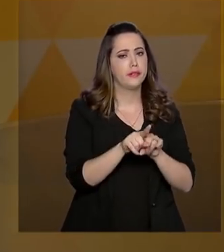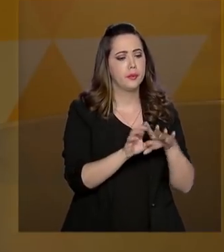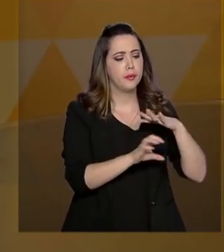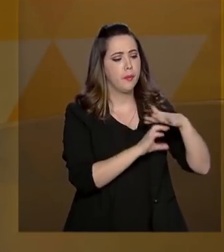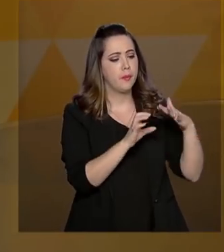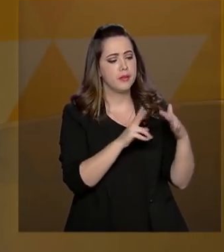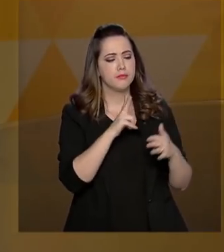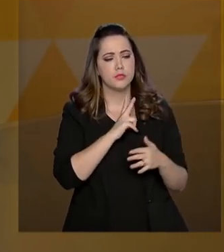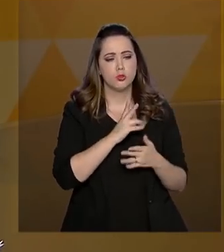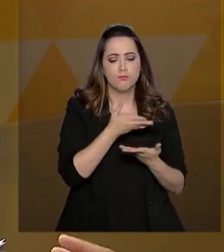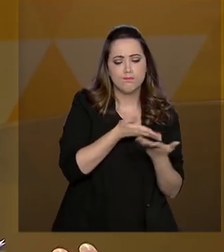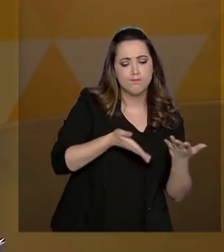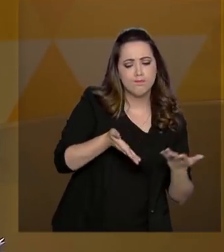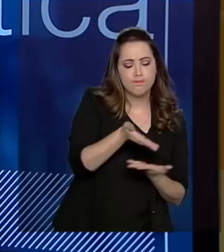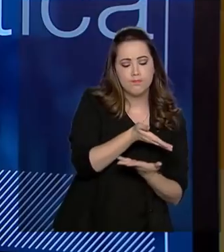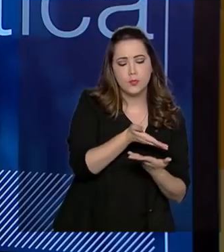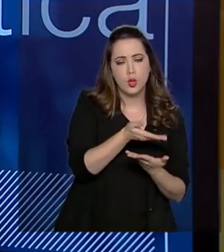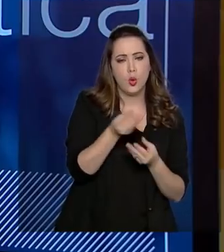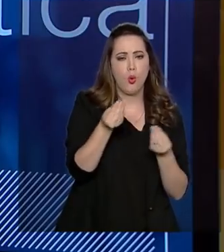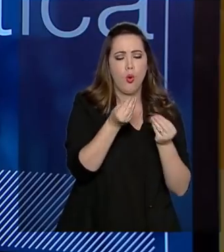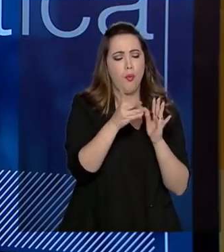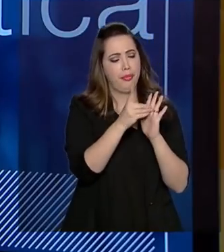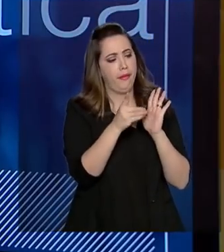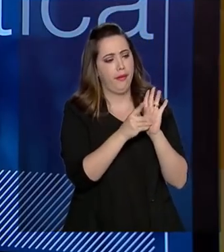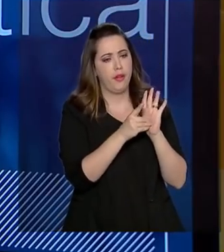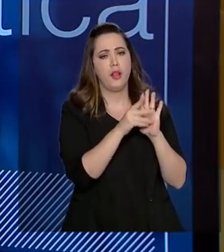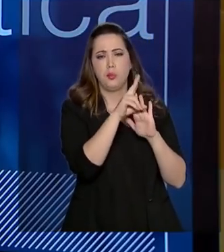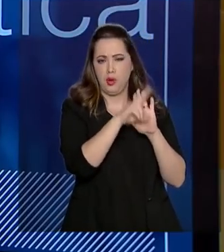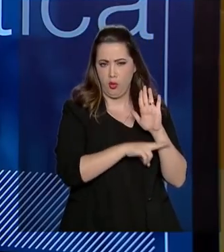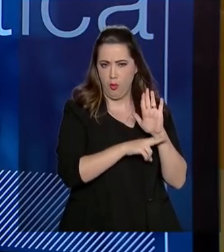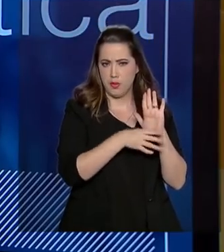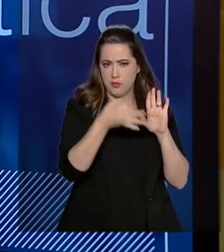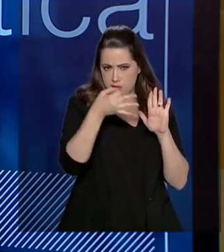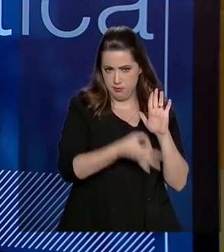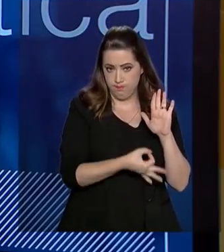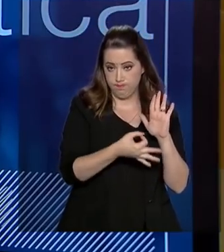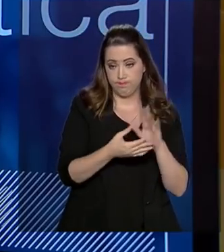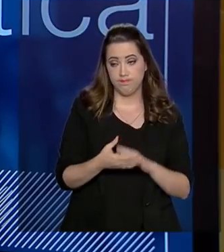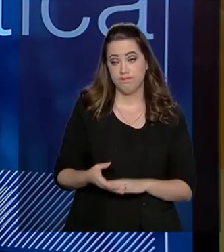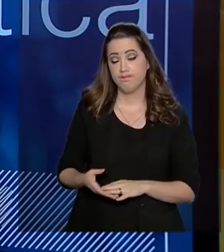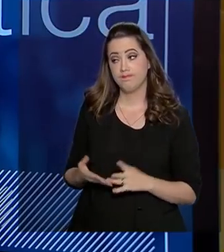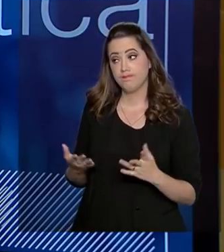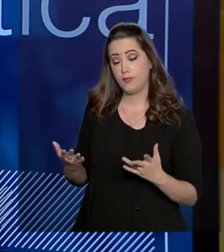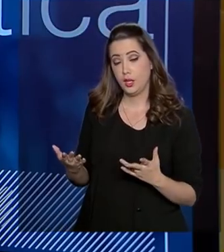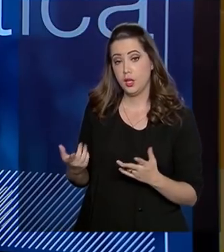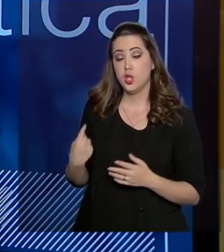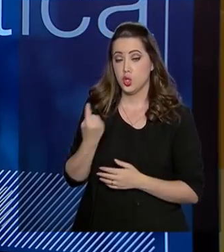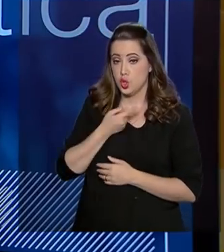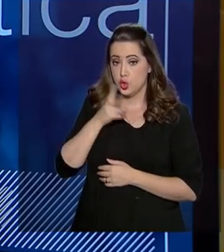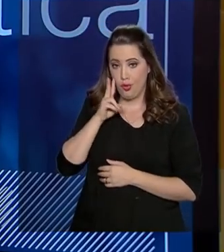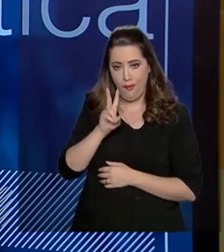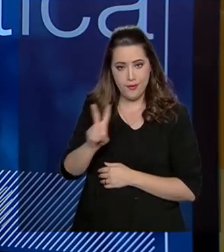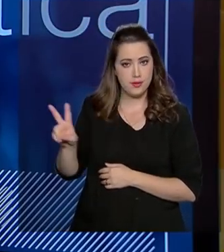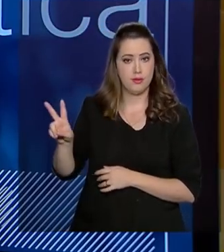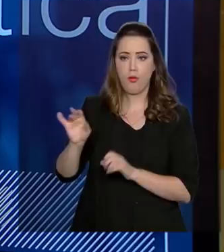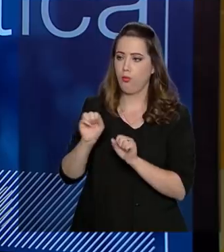relação? Como é que está essa questão? Nós temos uma visão muito clara que a forma